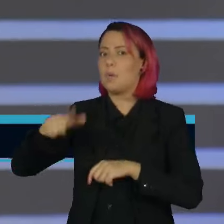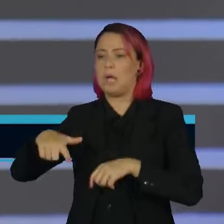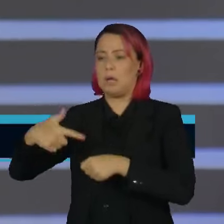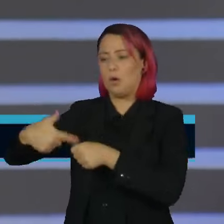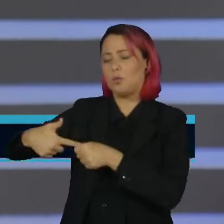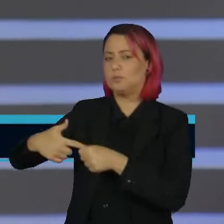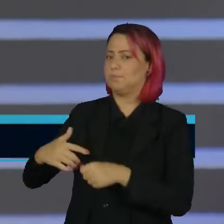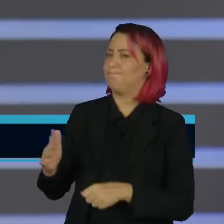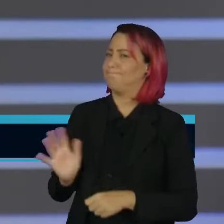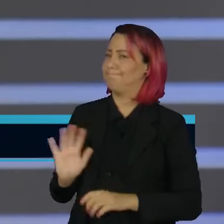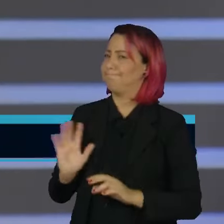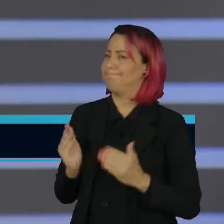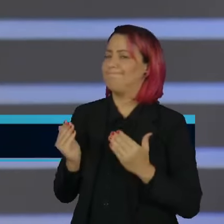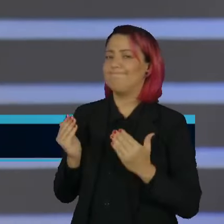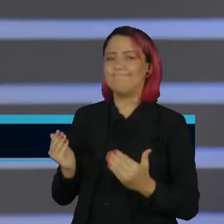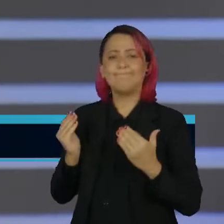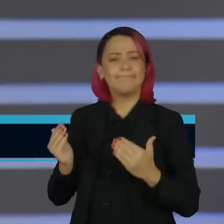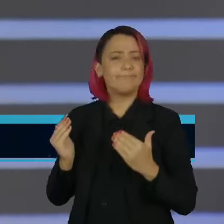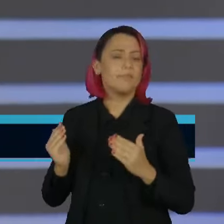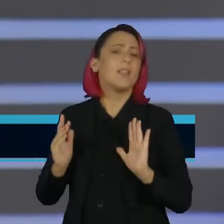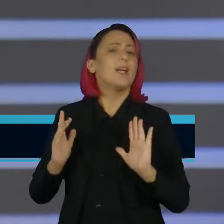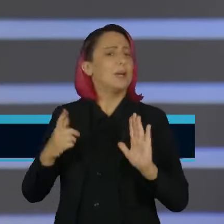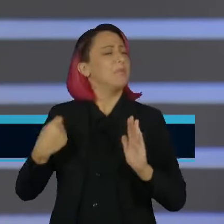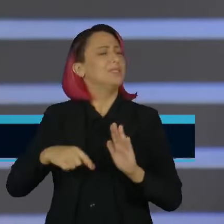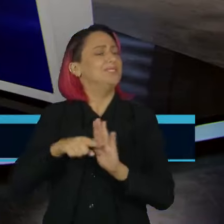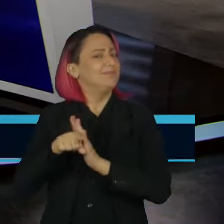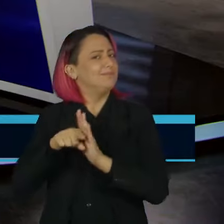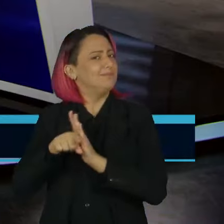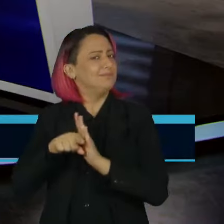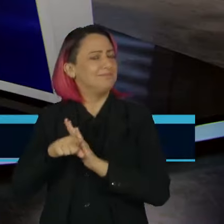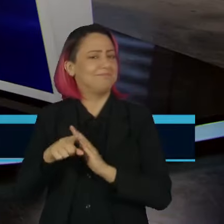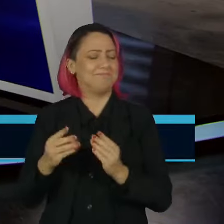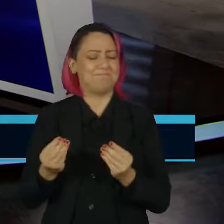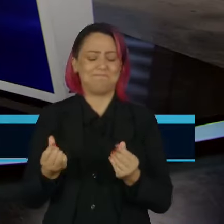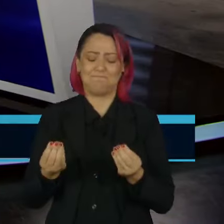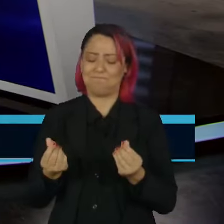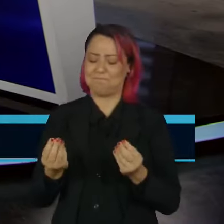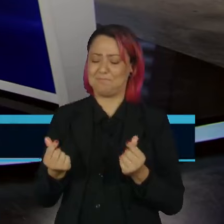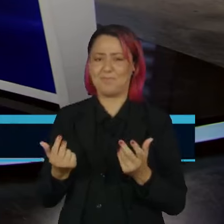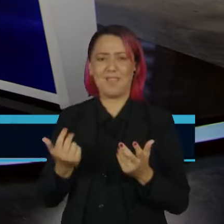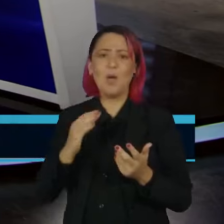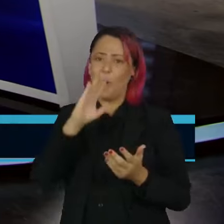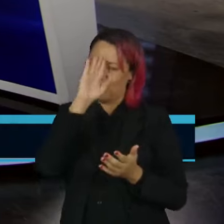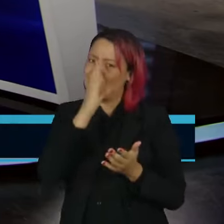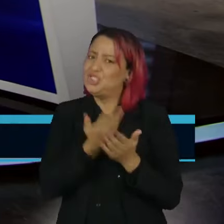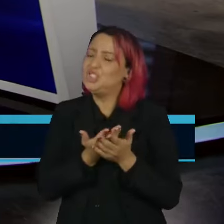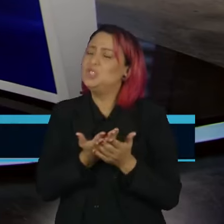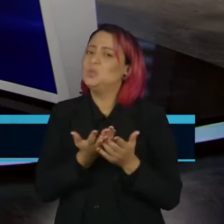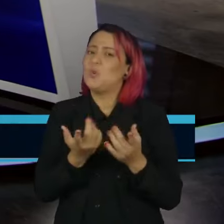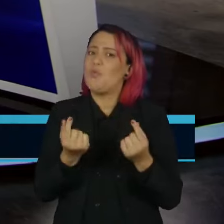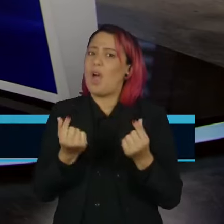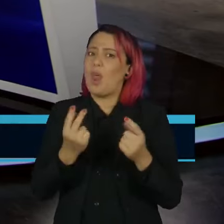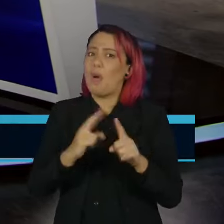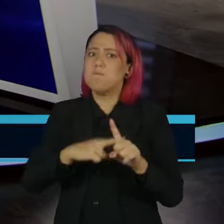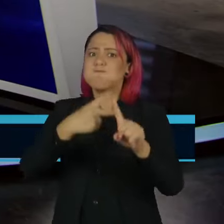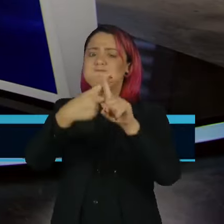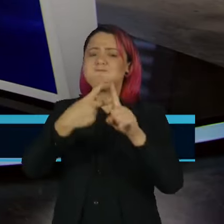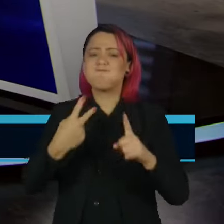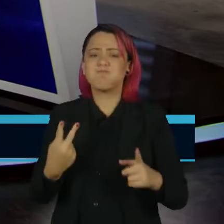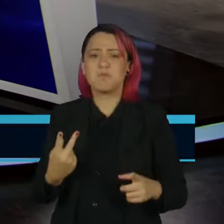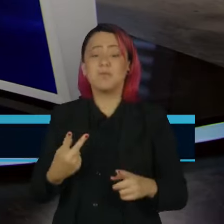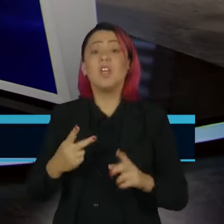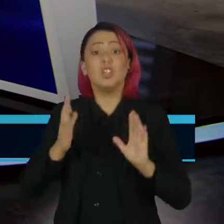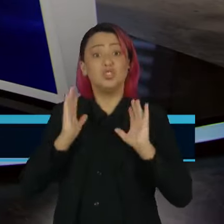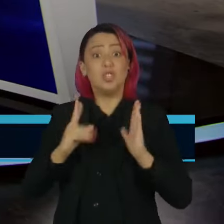alguma coisa aí muito estranha que tem que ser verificada, é muito exorbitante, chega a ser, eu já cheguei a ver passagem de R$ mil da